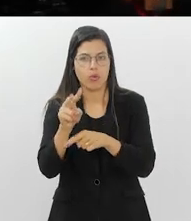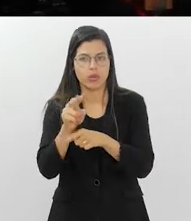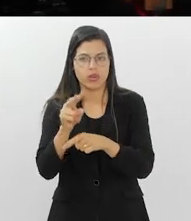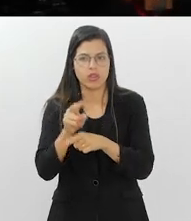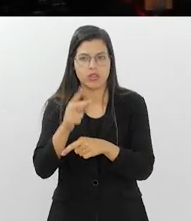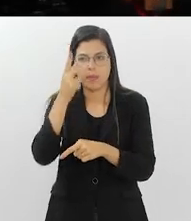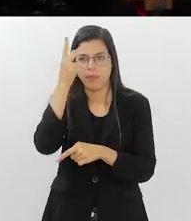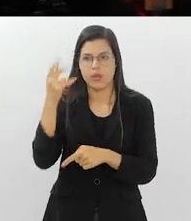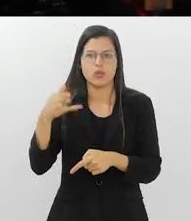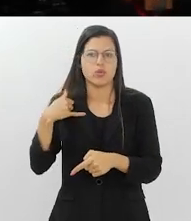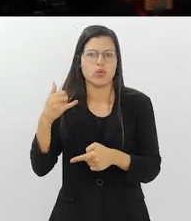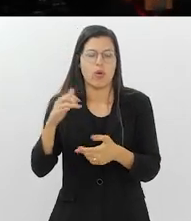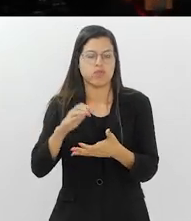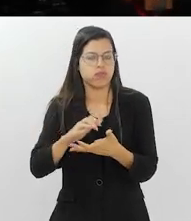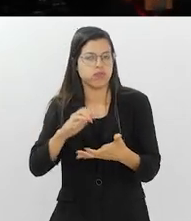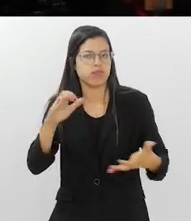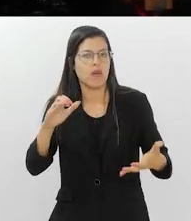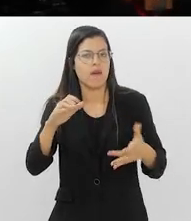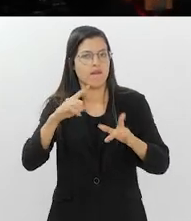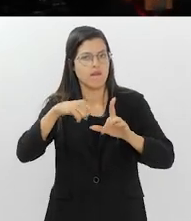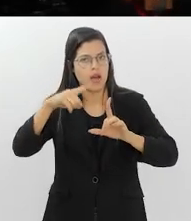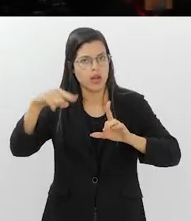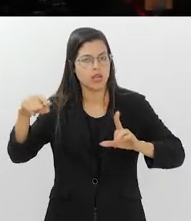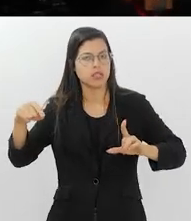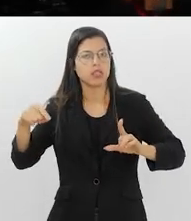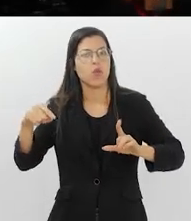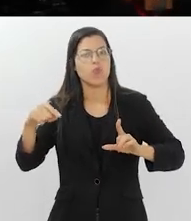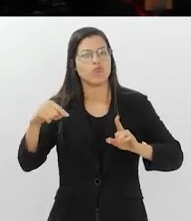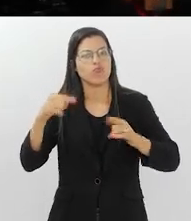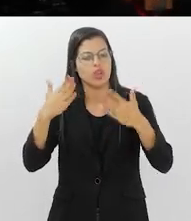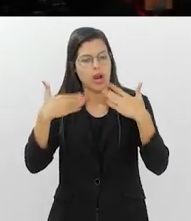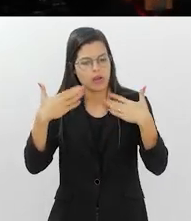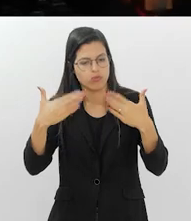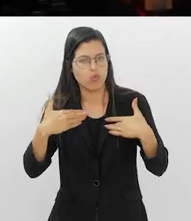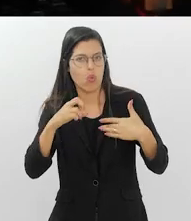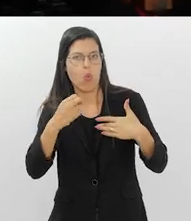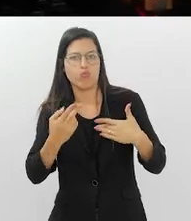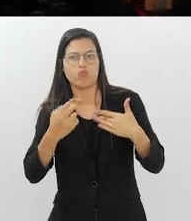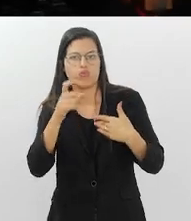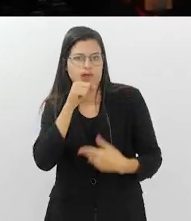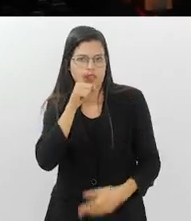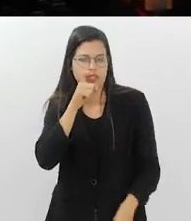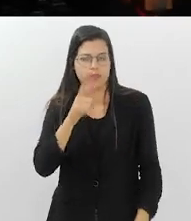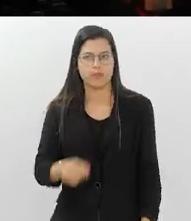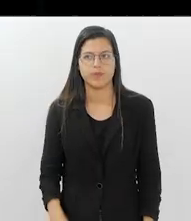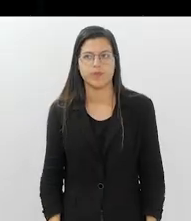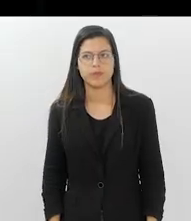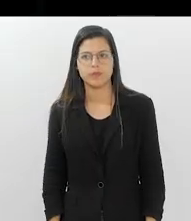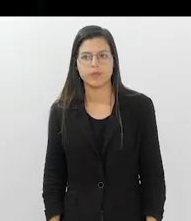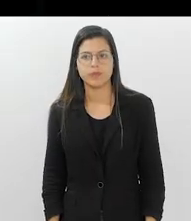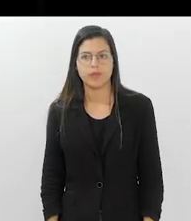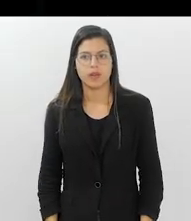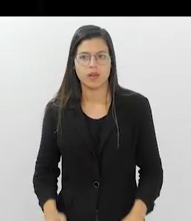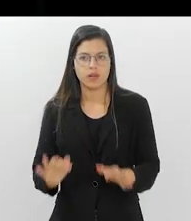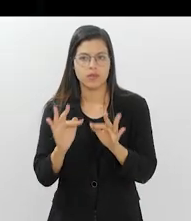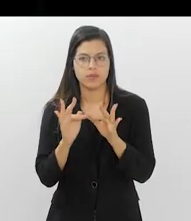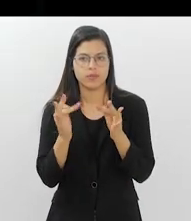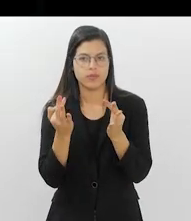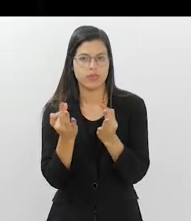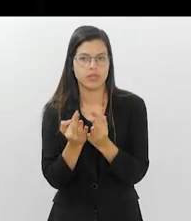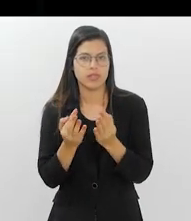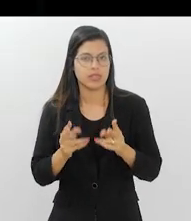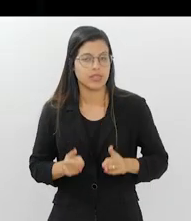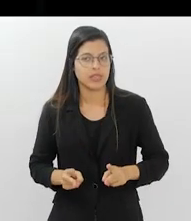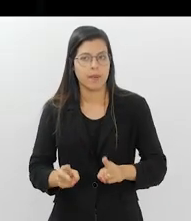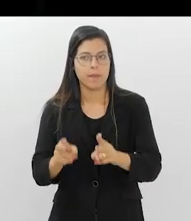proteger esses idosos dessas variações, tanto de extremo calor quanto extremo frio? Olha, para as famílias, a gente